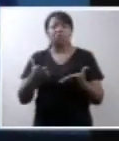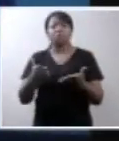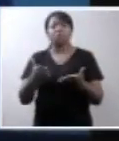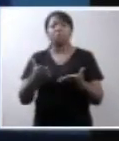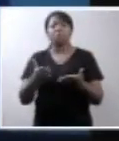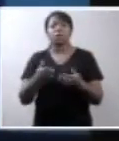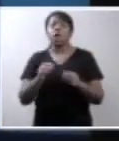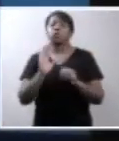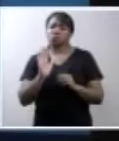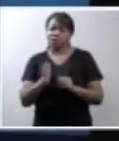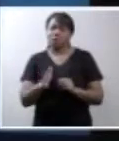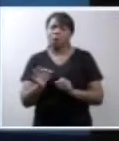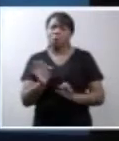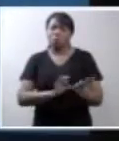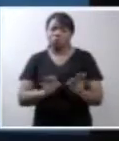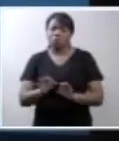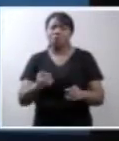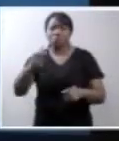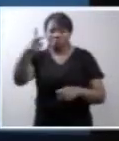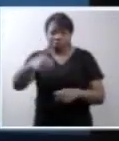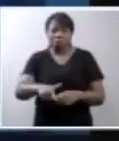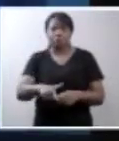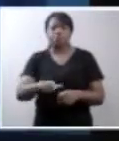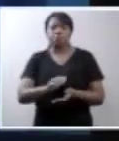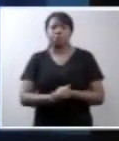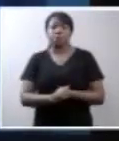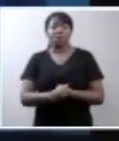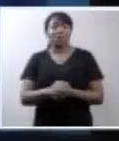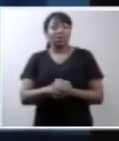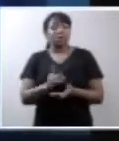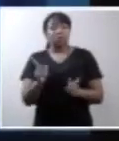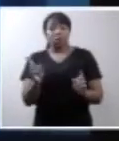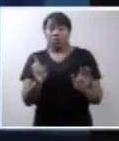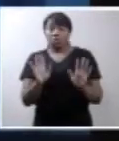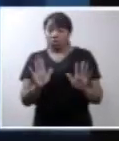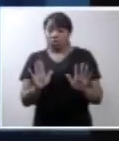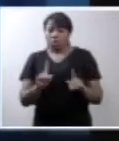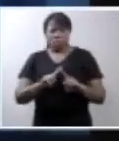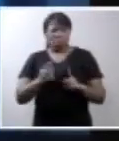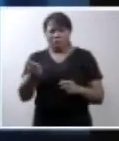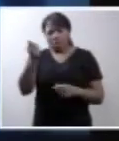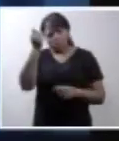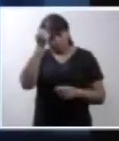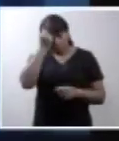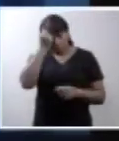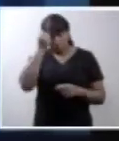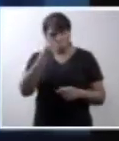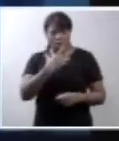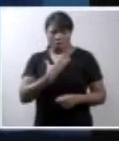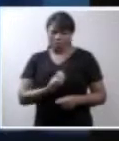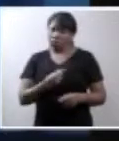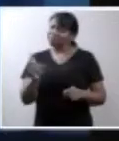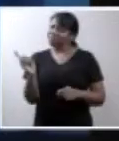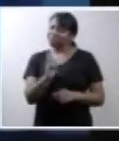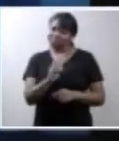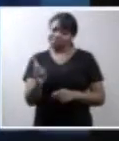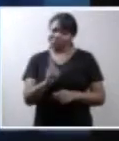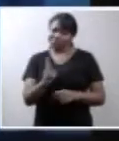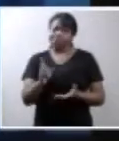para fazer, eu estaria preparada para fazer novamente. Não é arrependimento, não é mágoa, não